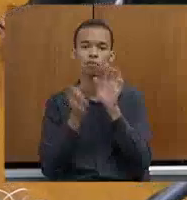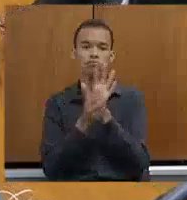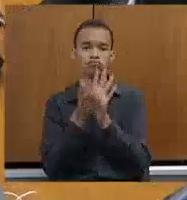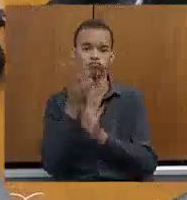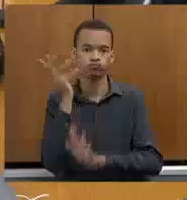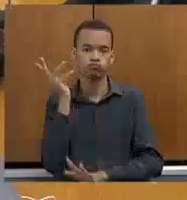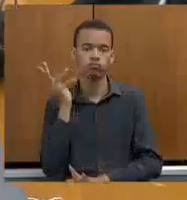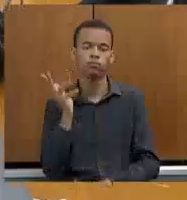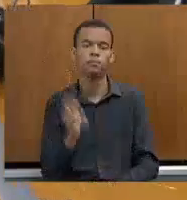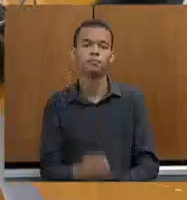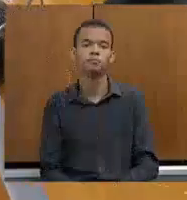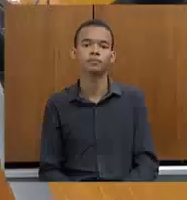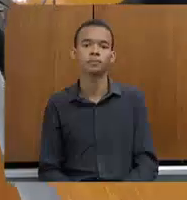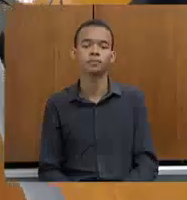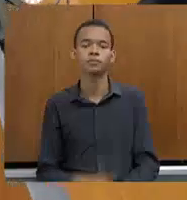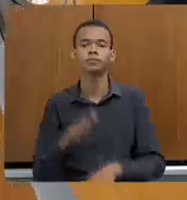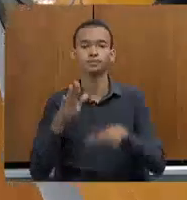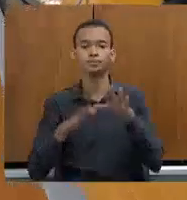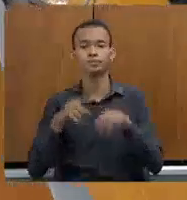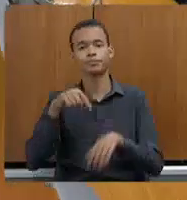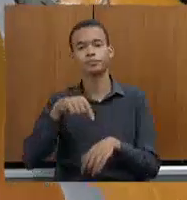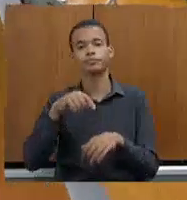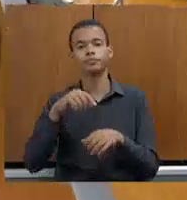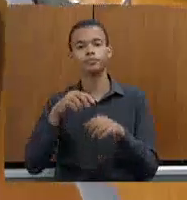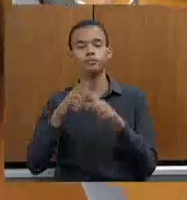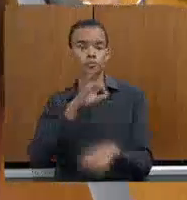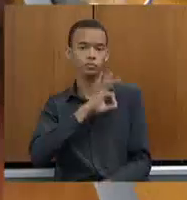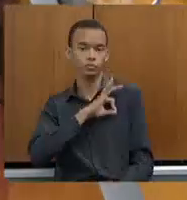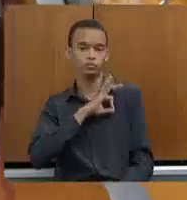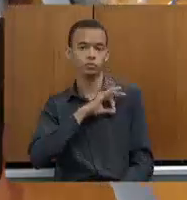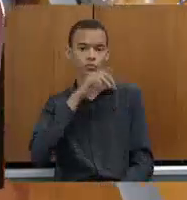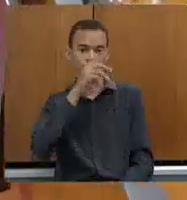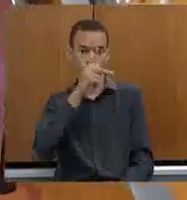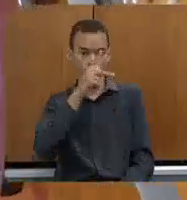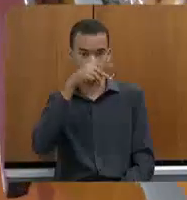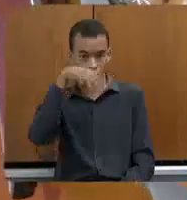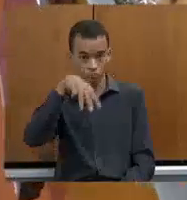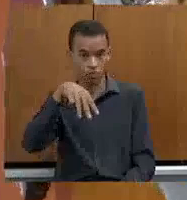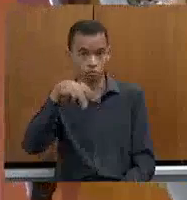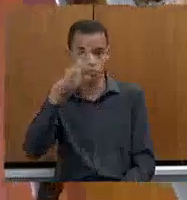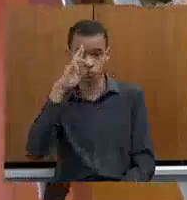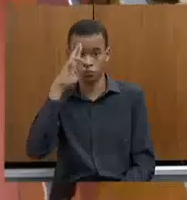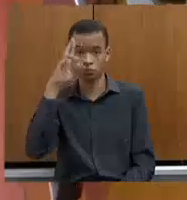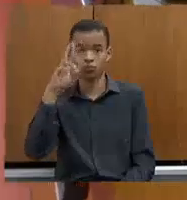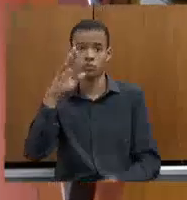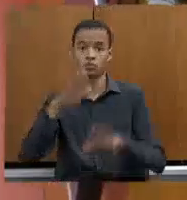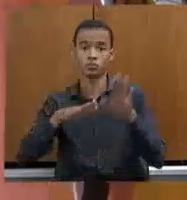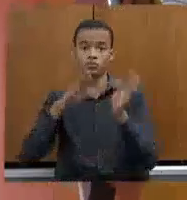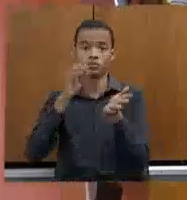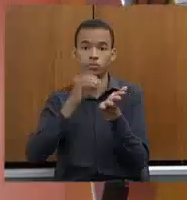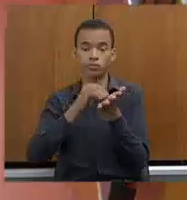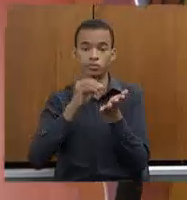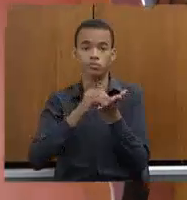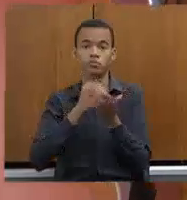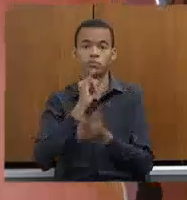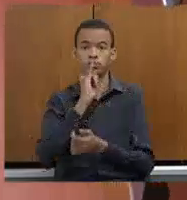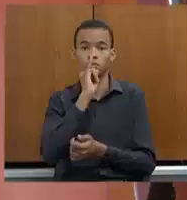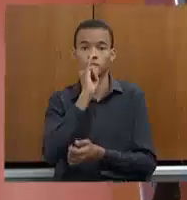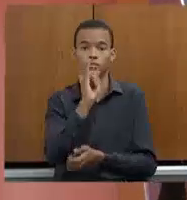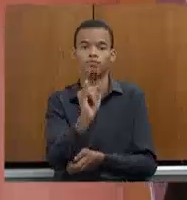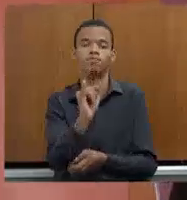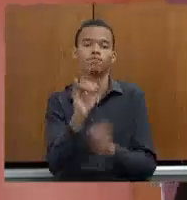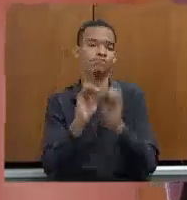comandante da Polícia Militar, ele vem aqui, ele não fala da forma que ele deveria expressar exatamente para evitar